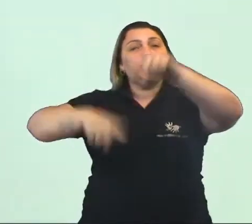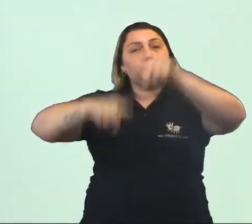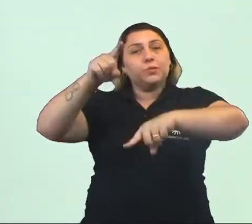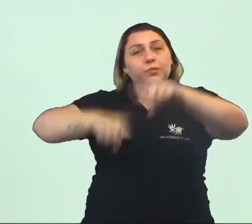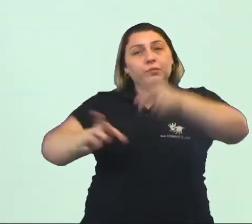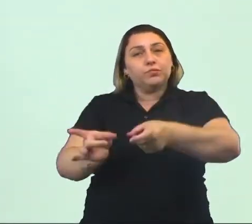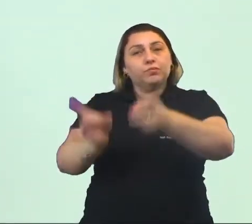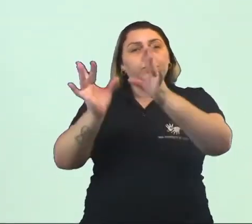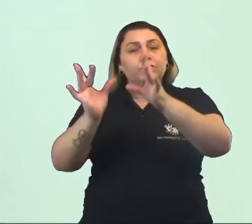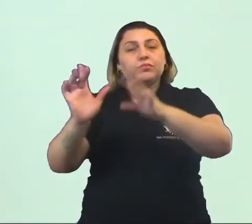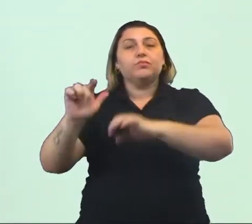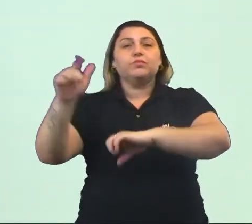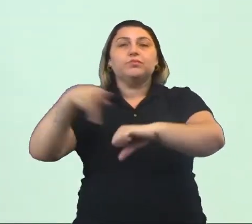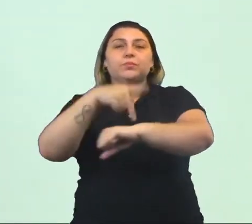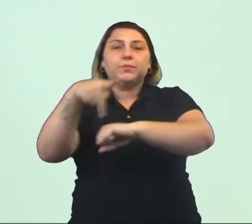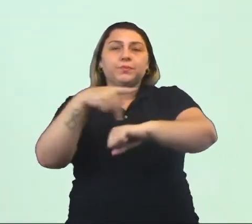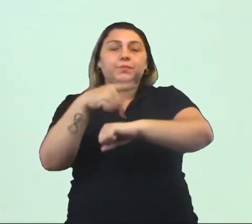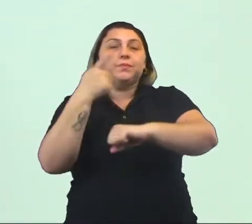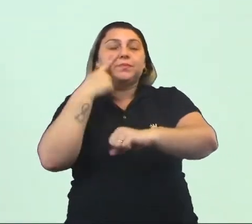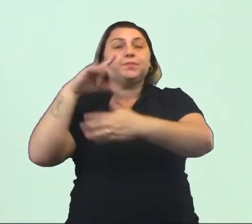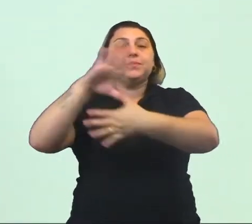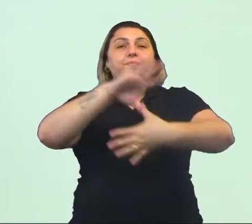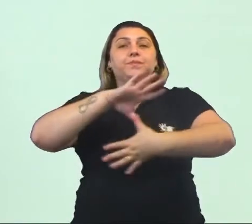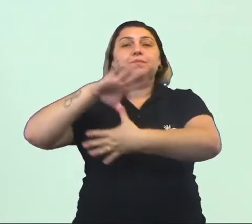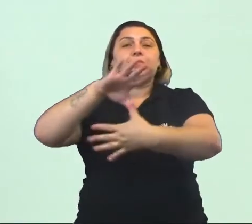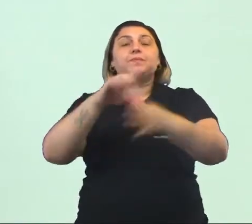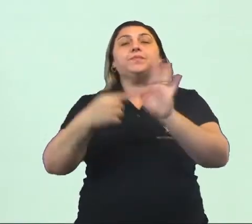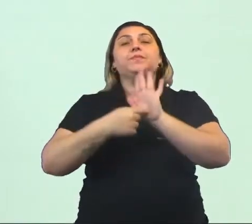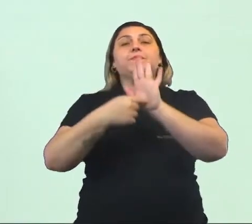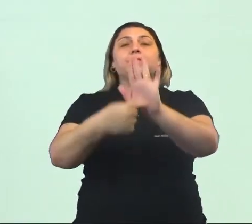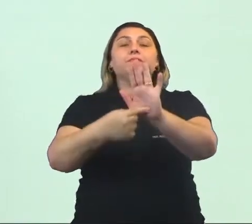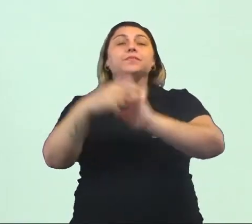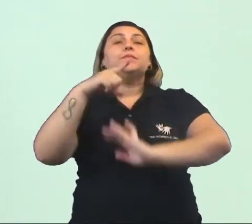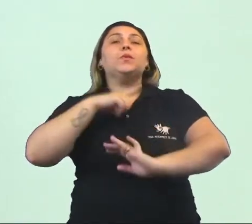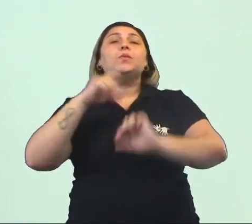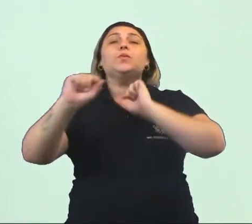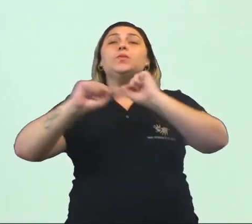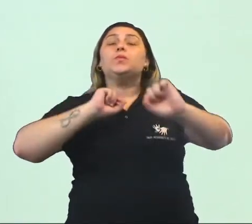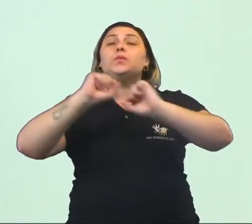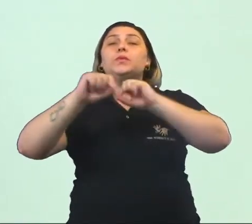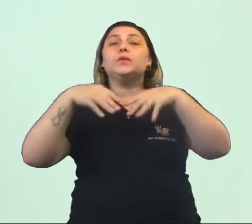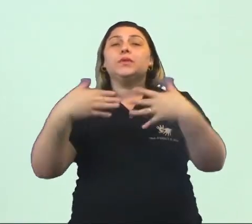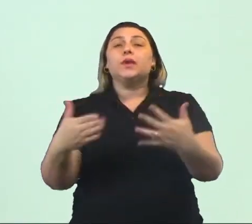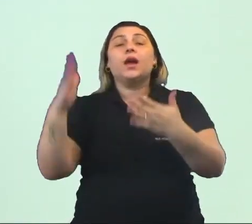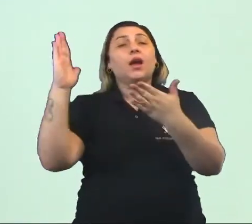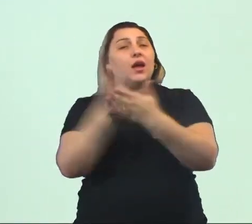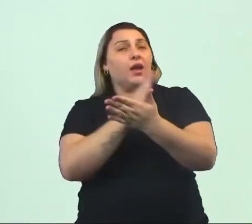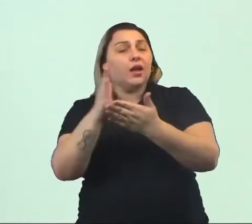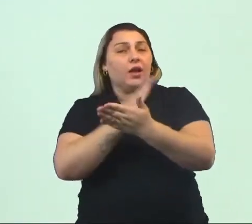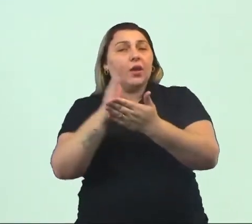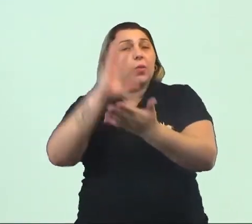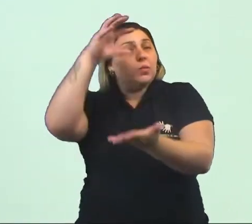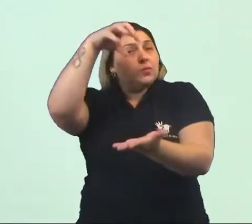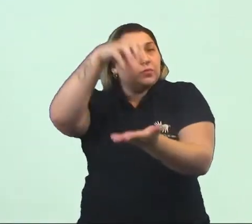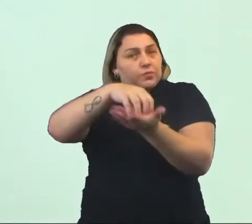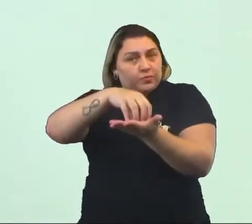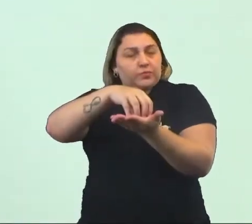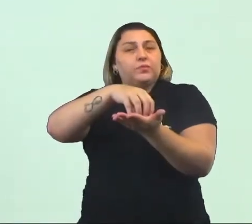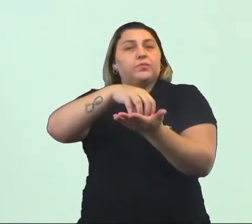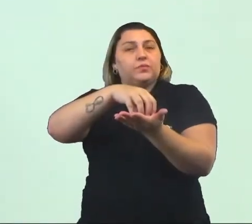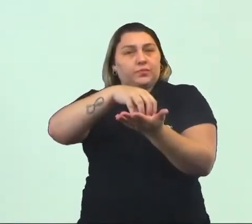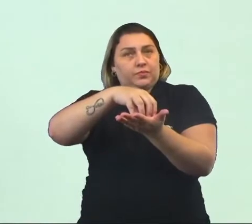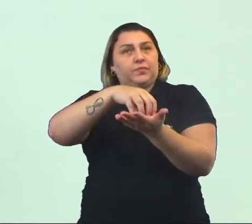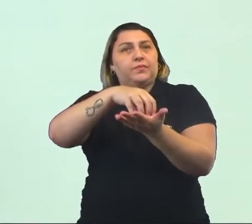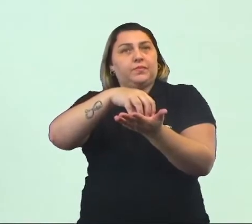veja que nesse mapa que acabamos de mostrar, está mostrando o que chamam de algumas ilhas, aí os